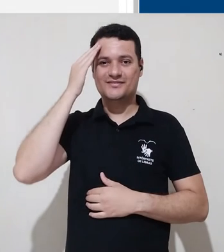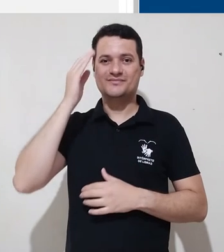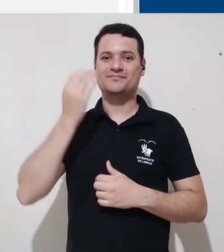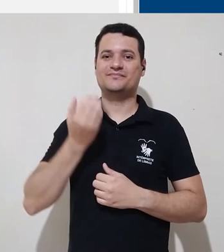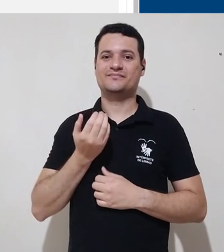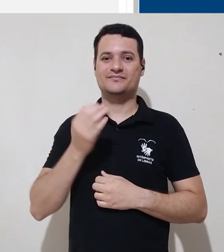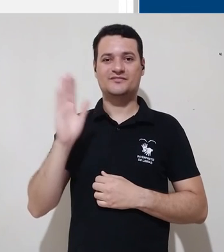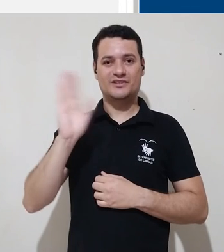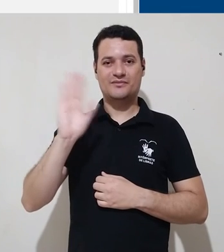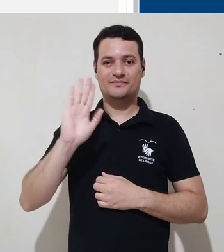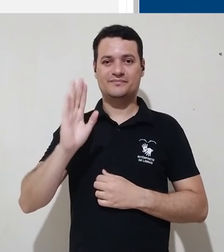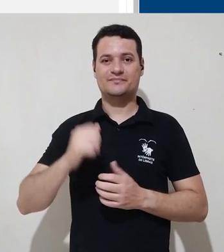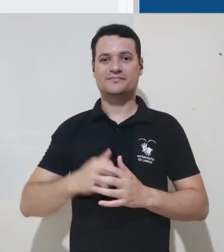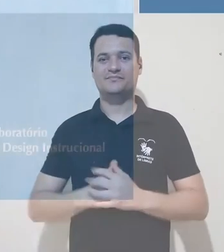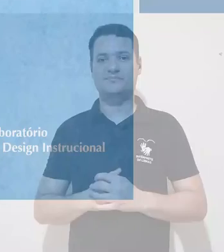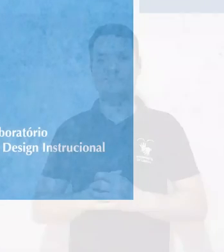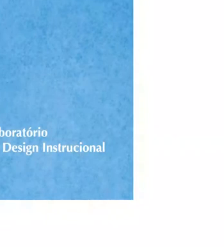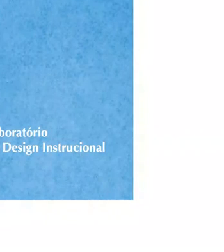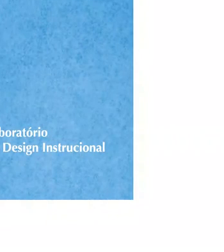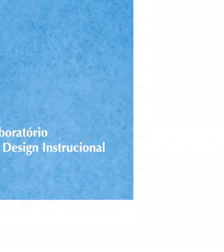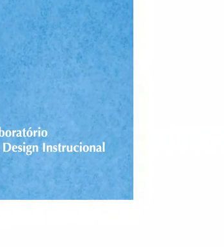entendido. Até a próxima aula.